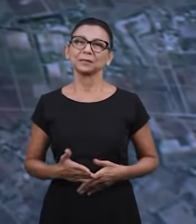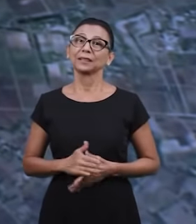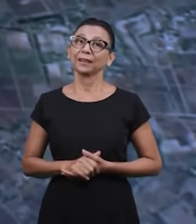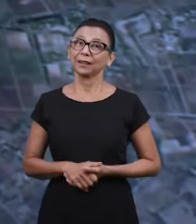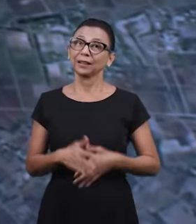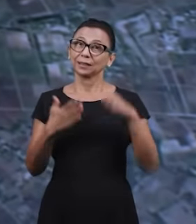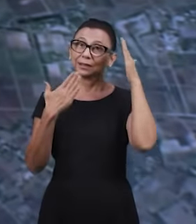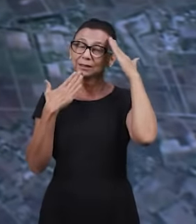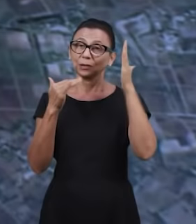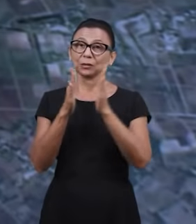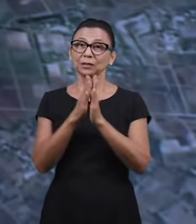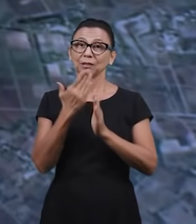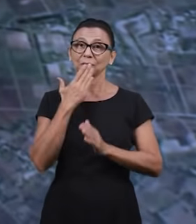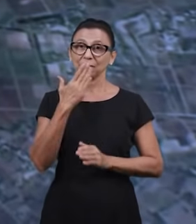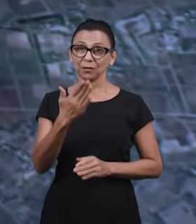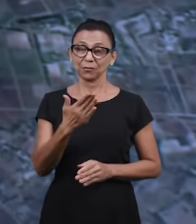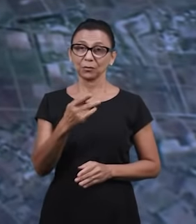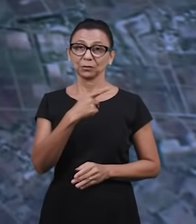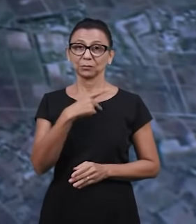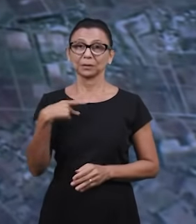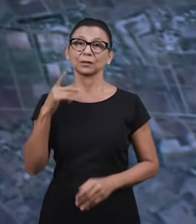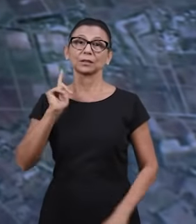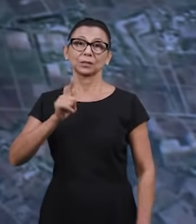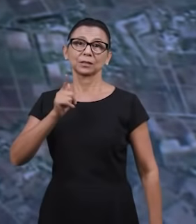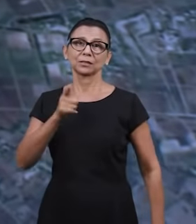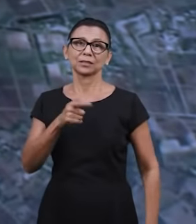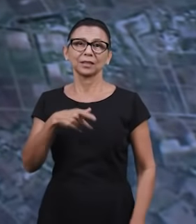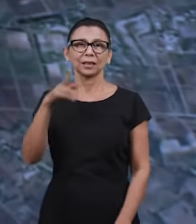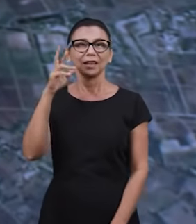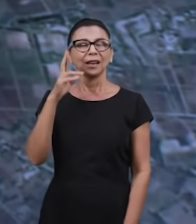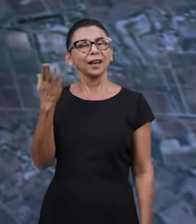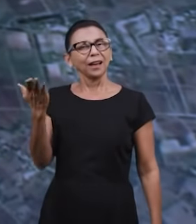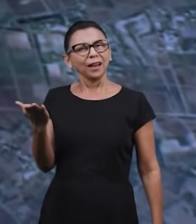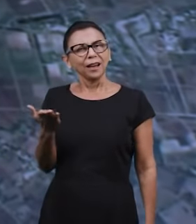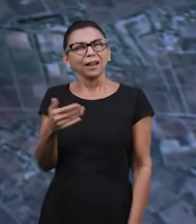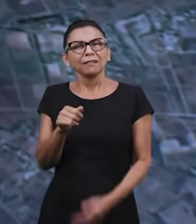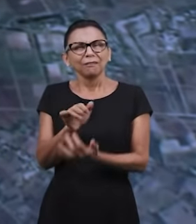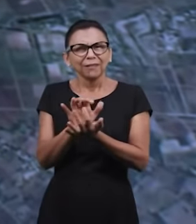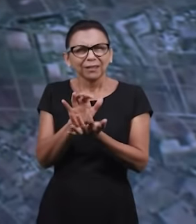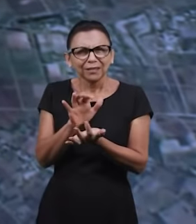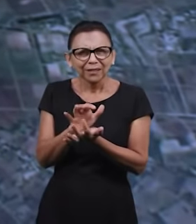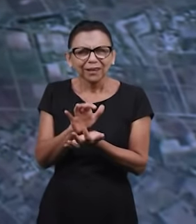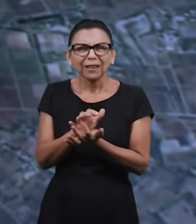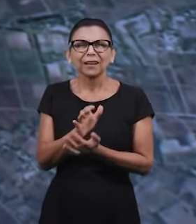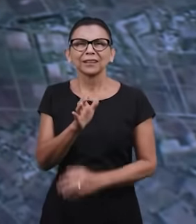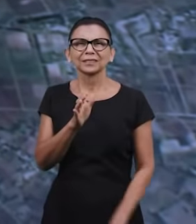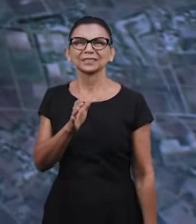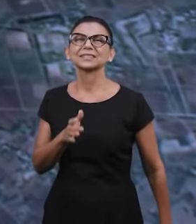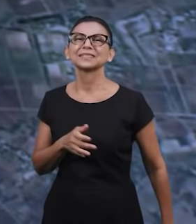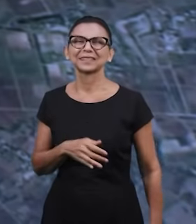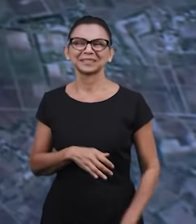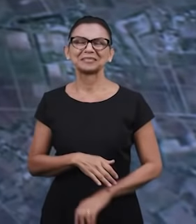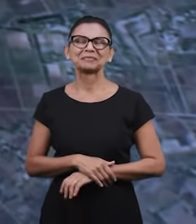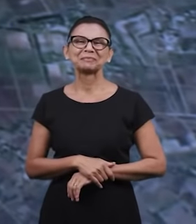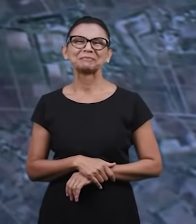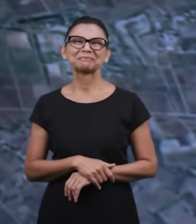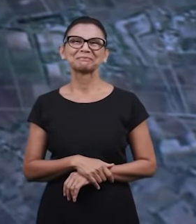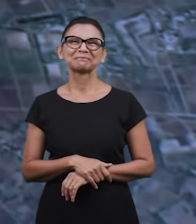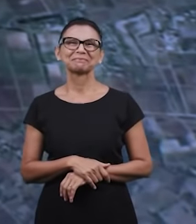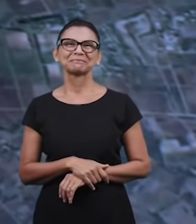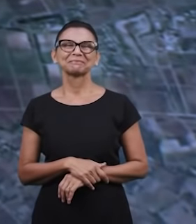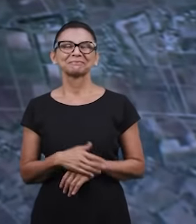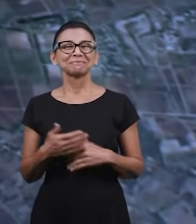pelas orações pelo pastor Gedelti, o senhor de idade que a irmã se refere a ele.